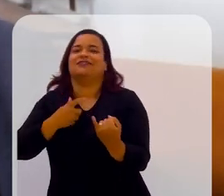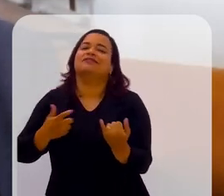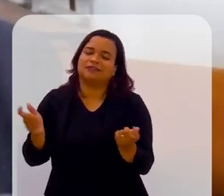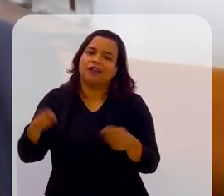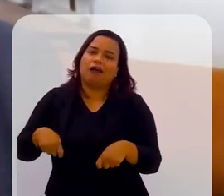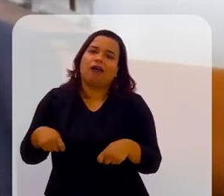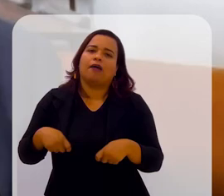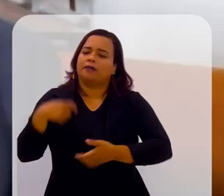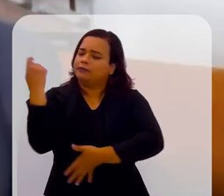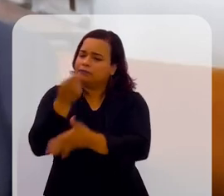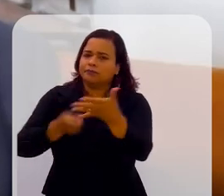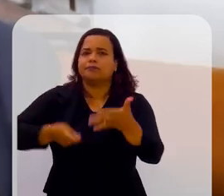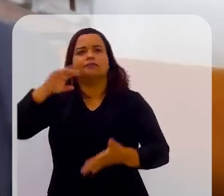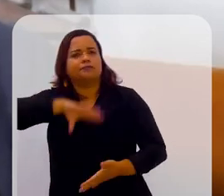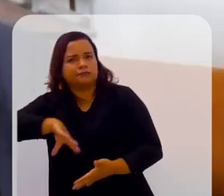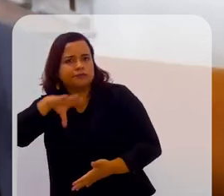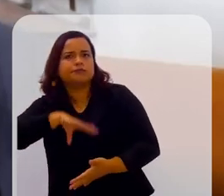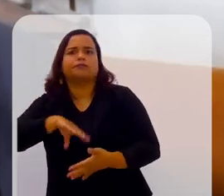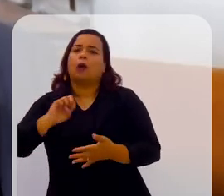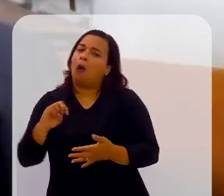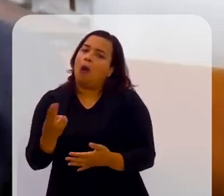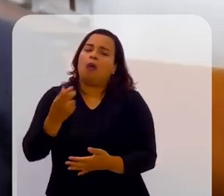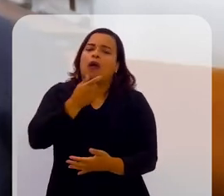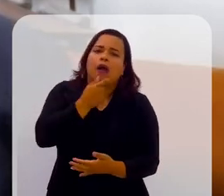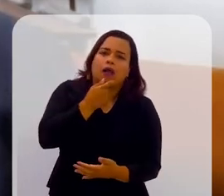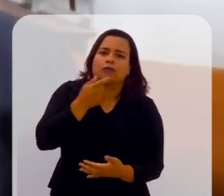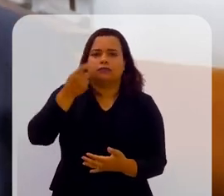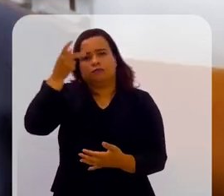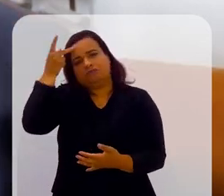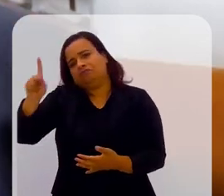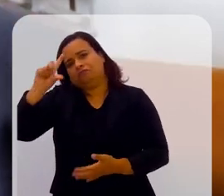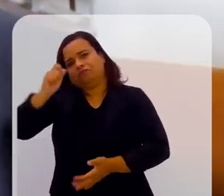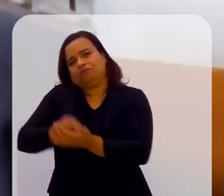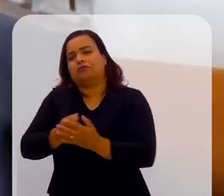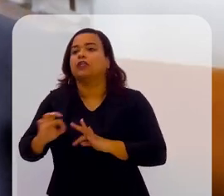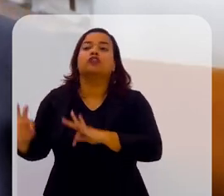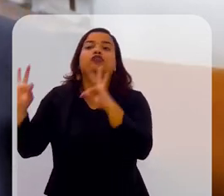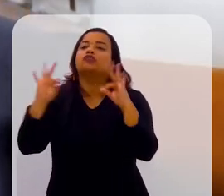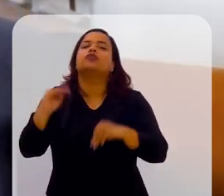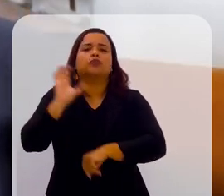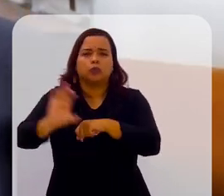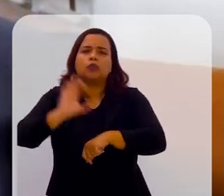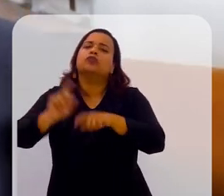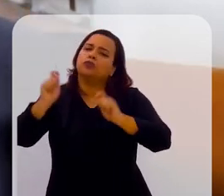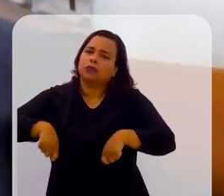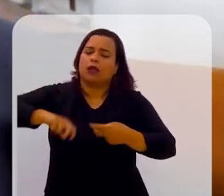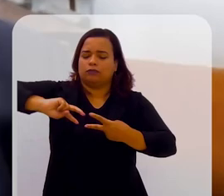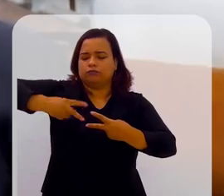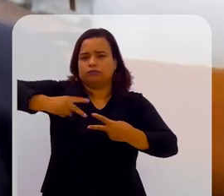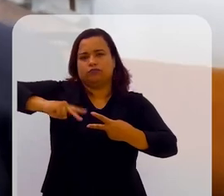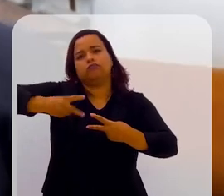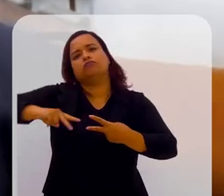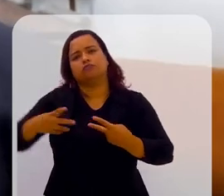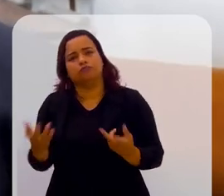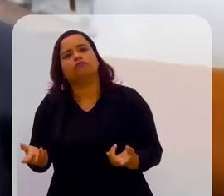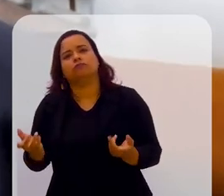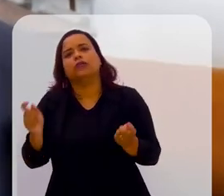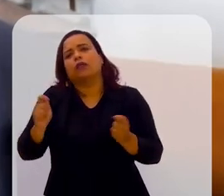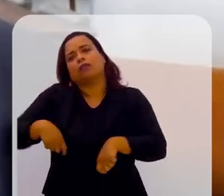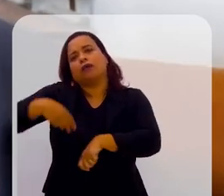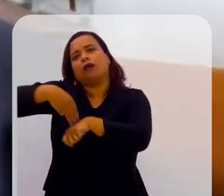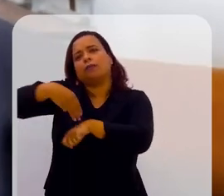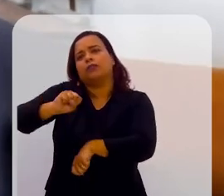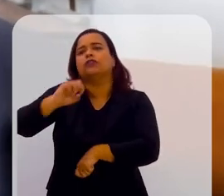escrever a dissertação em inglês ou escrever a dissertação em português, mas em todos os nossos cursos, hoje, nós temos a possibilidade da pessoa fazer o mestrado